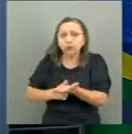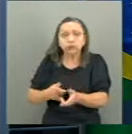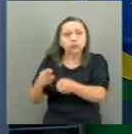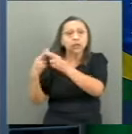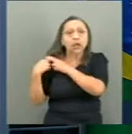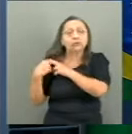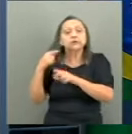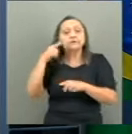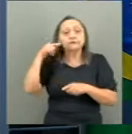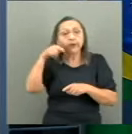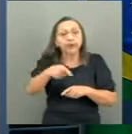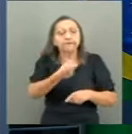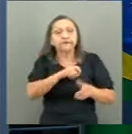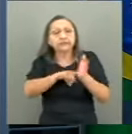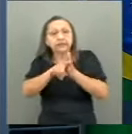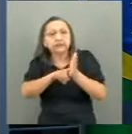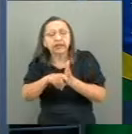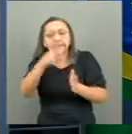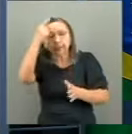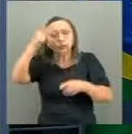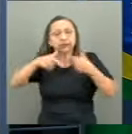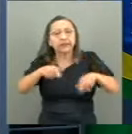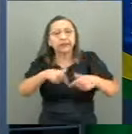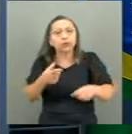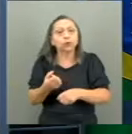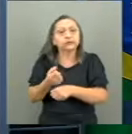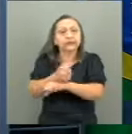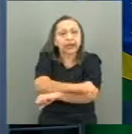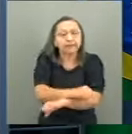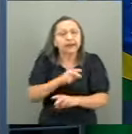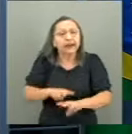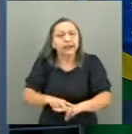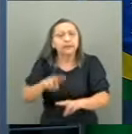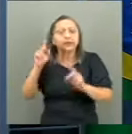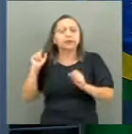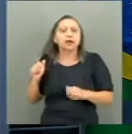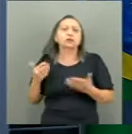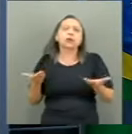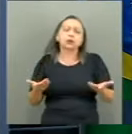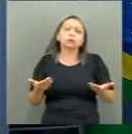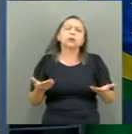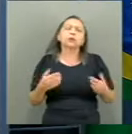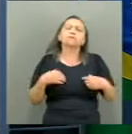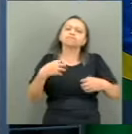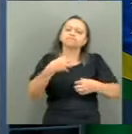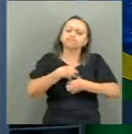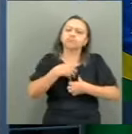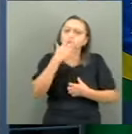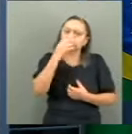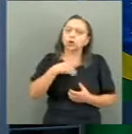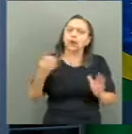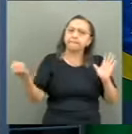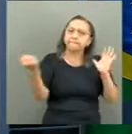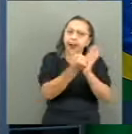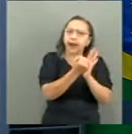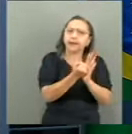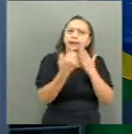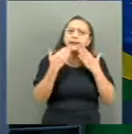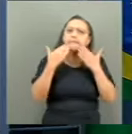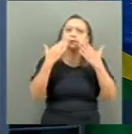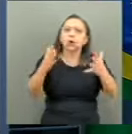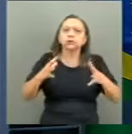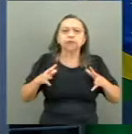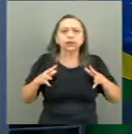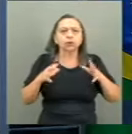de escravidão. Faço esse movimento com esse projeto, porque eu acho que é um símbolo que se mostre a todos